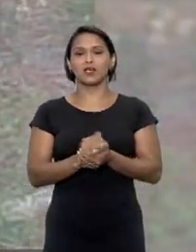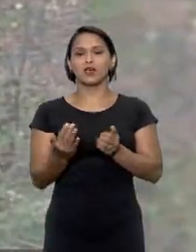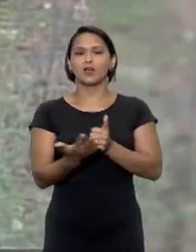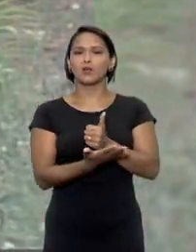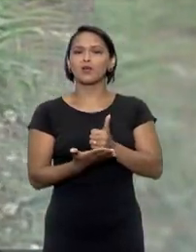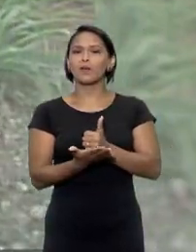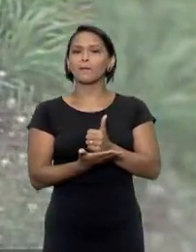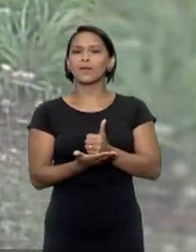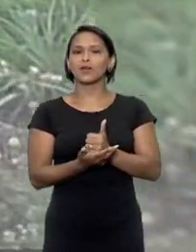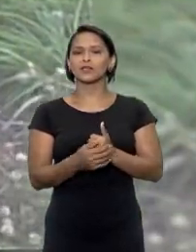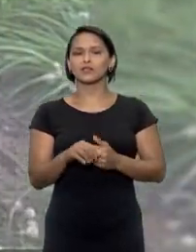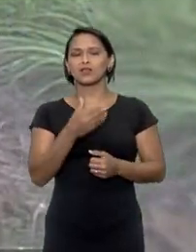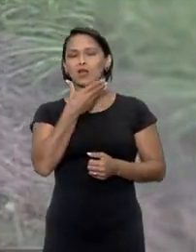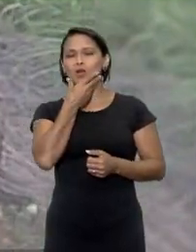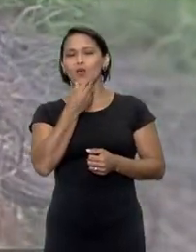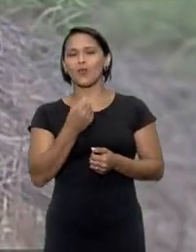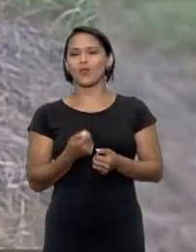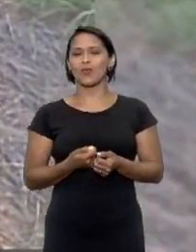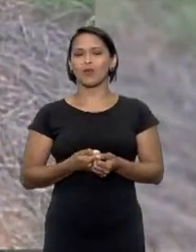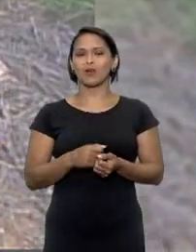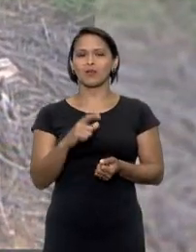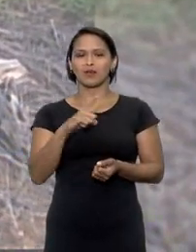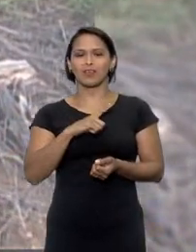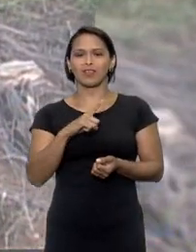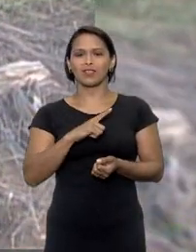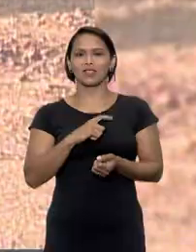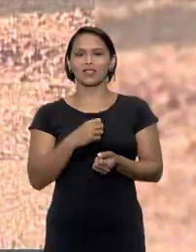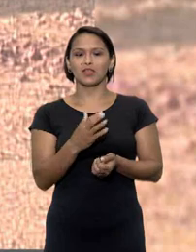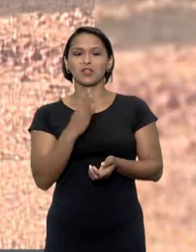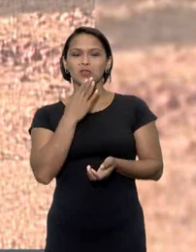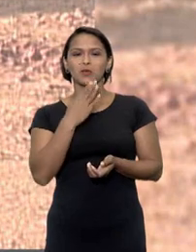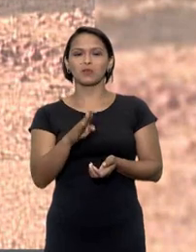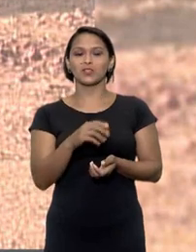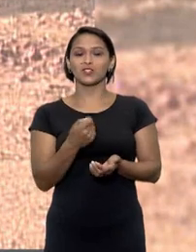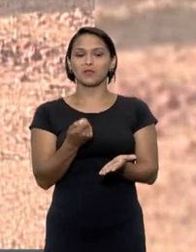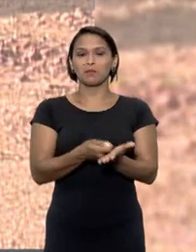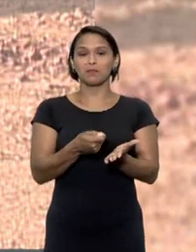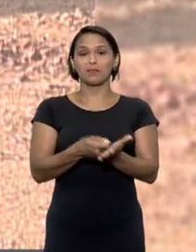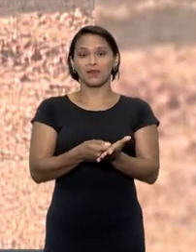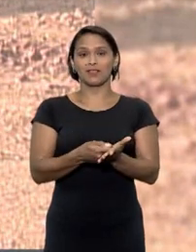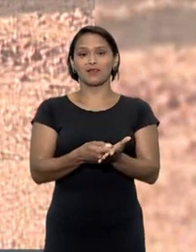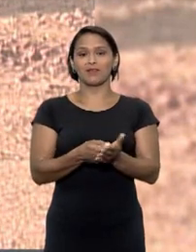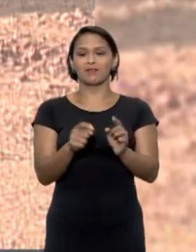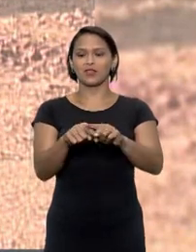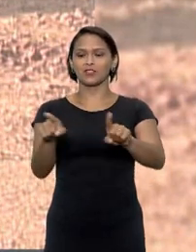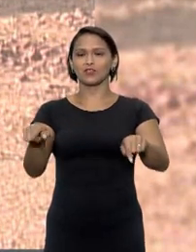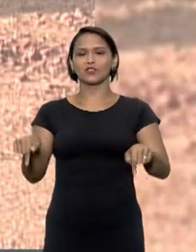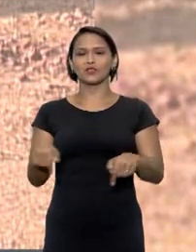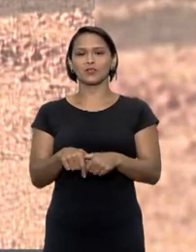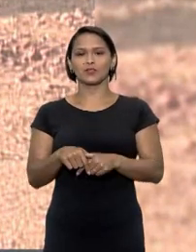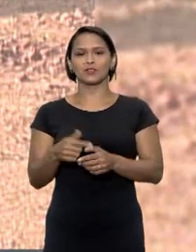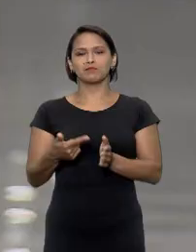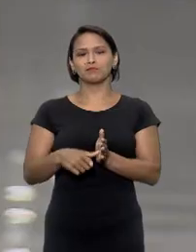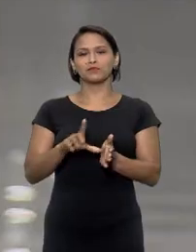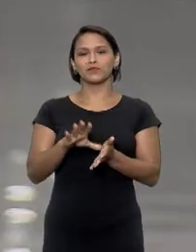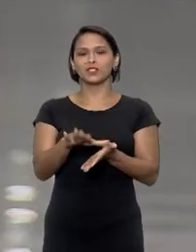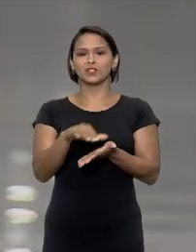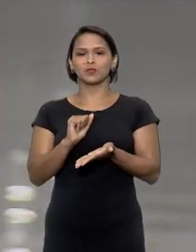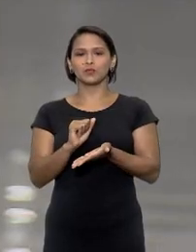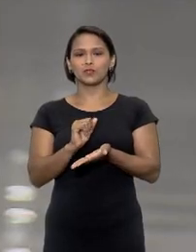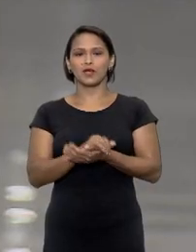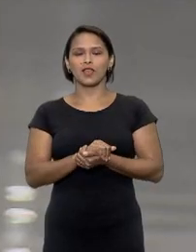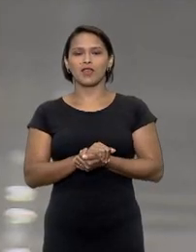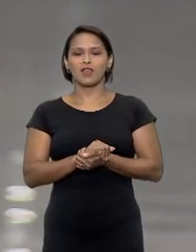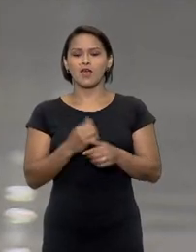nessas exceções um homem tentou cobrar uma dívida deixada pelo antigo dono de um terreno que ele adquiriu a